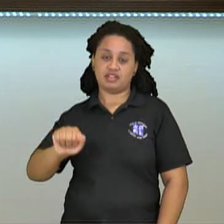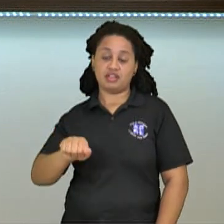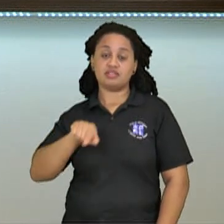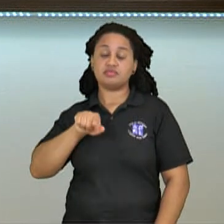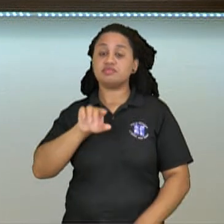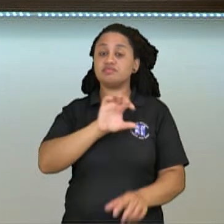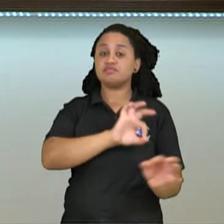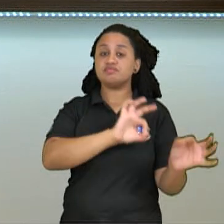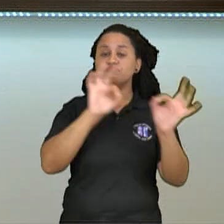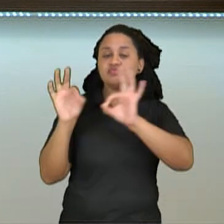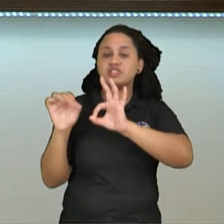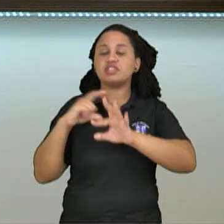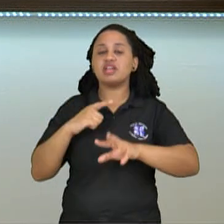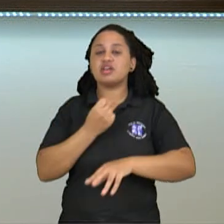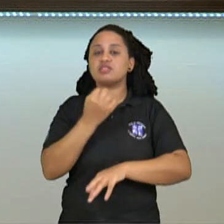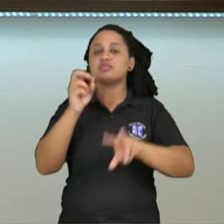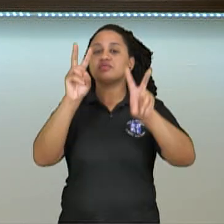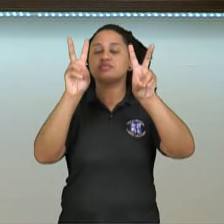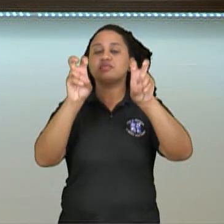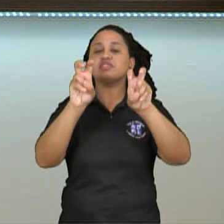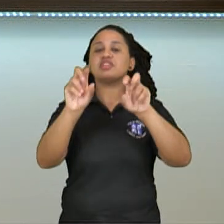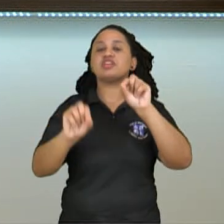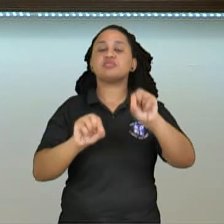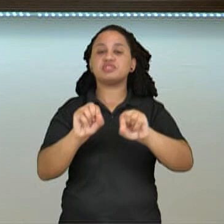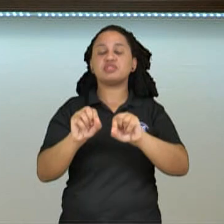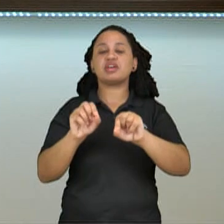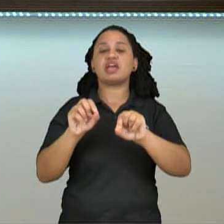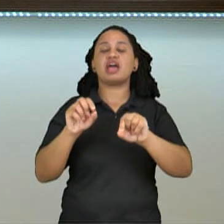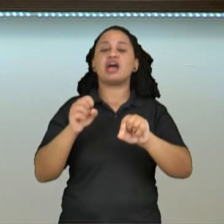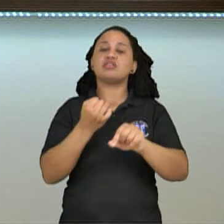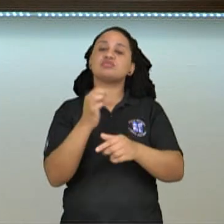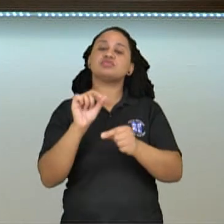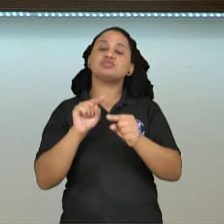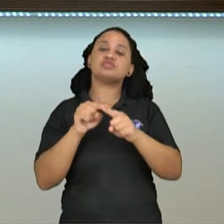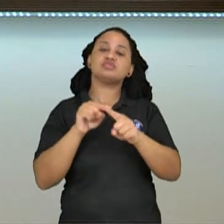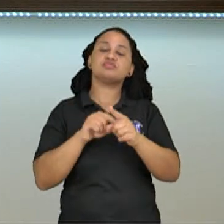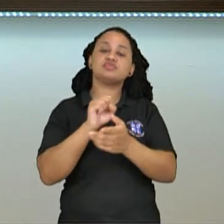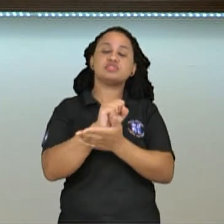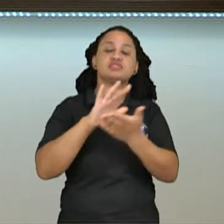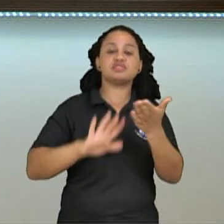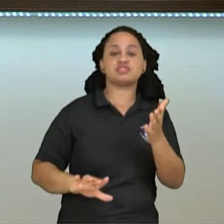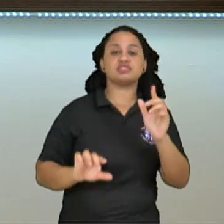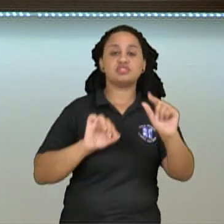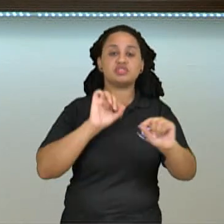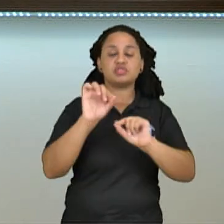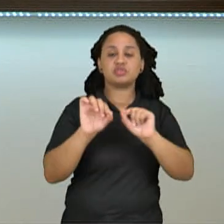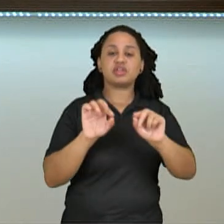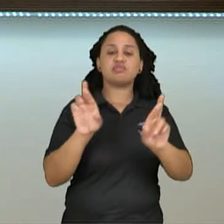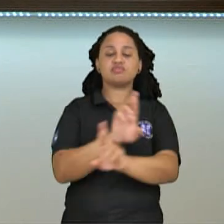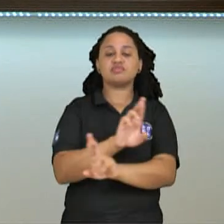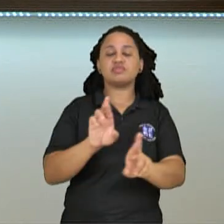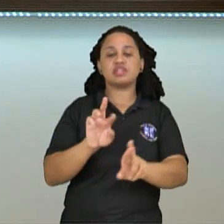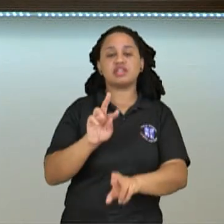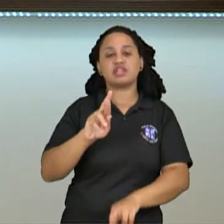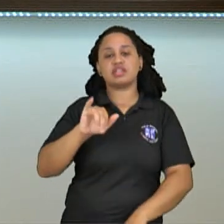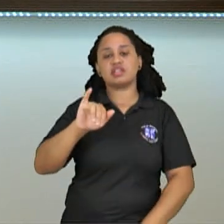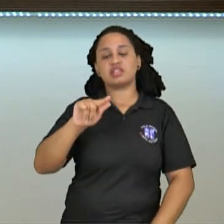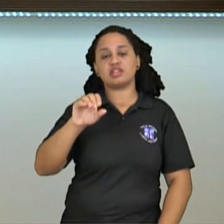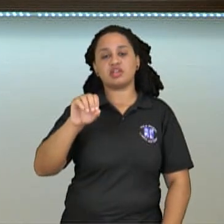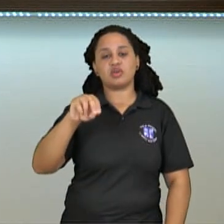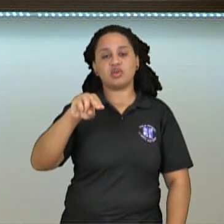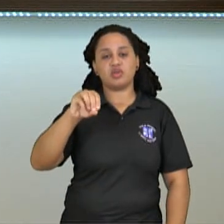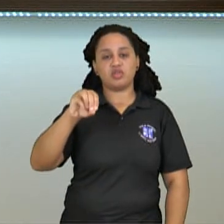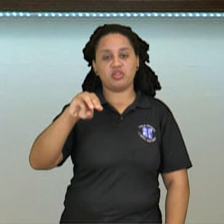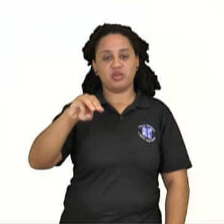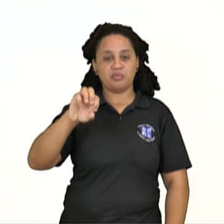vocês alguns assuntos relacionados a exercícios que tratam de relações trigonométricas. Então,